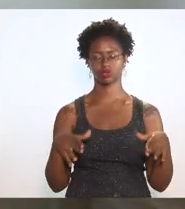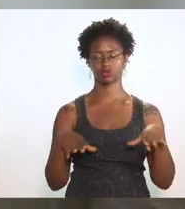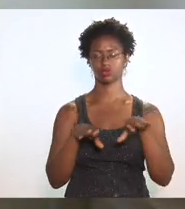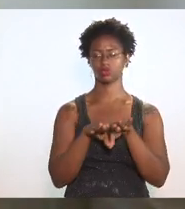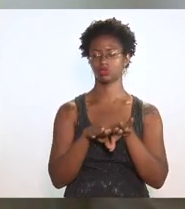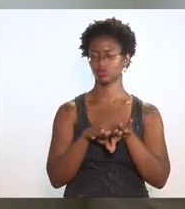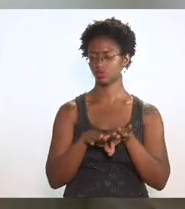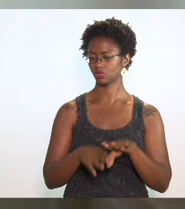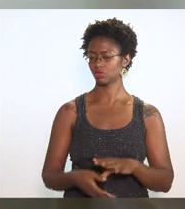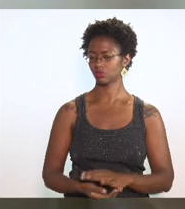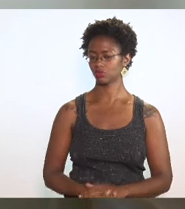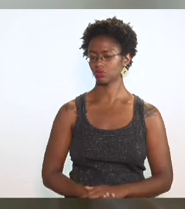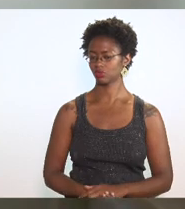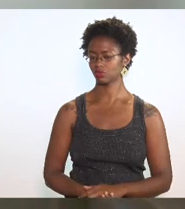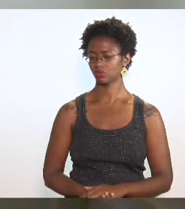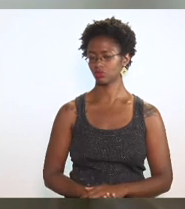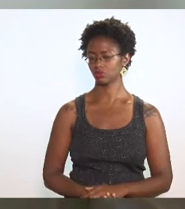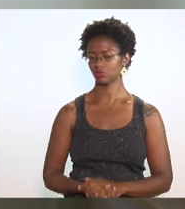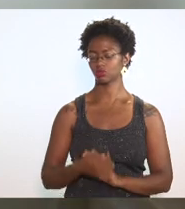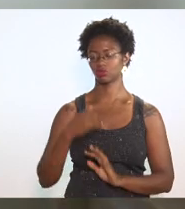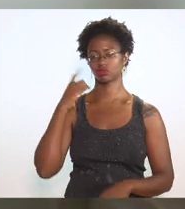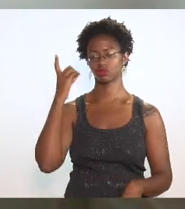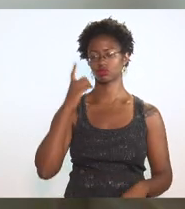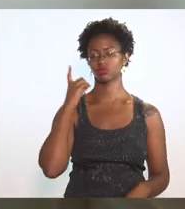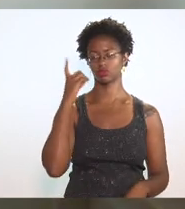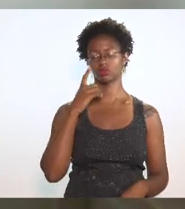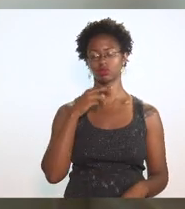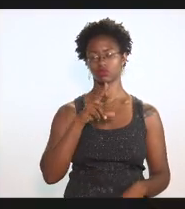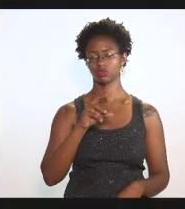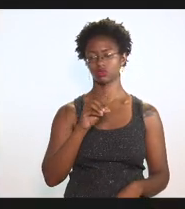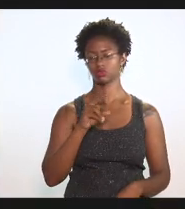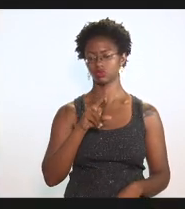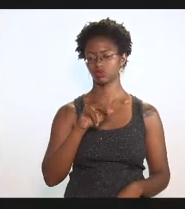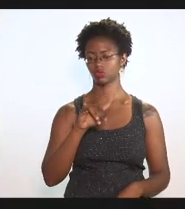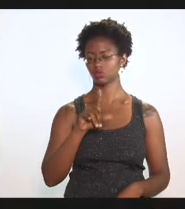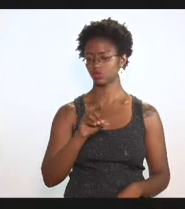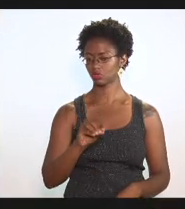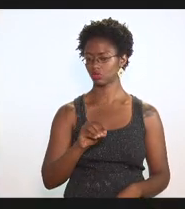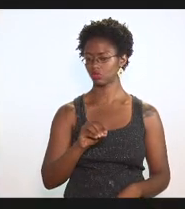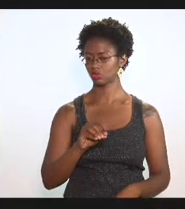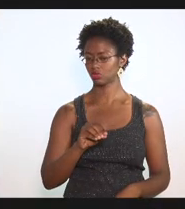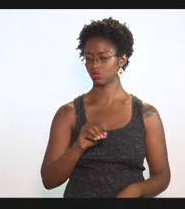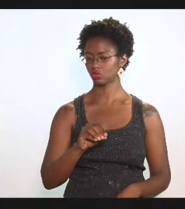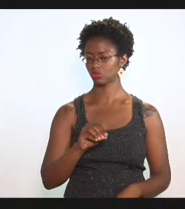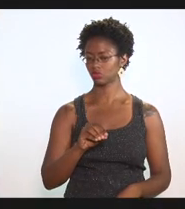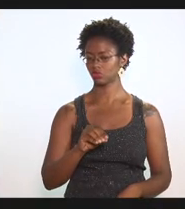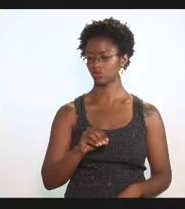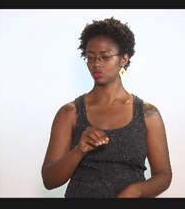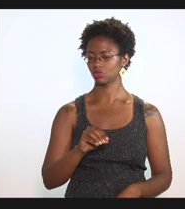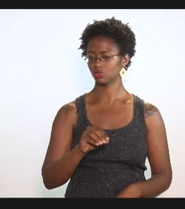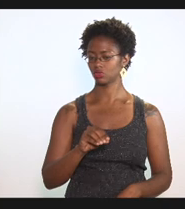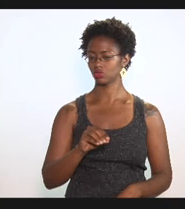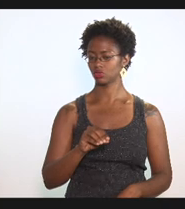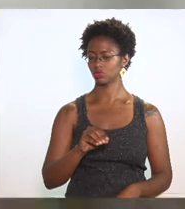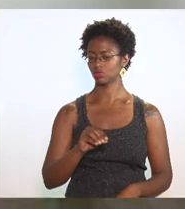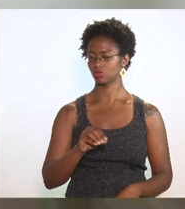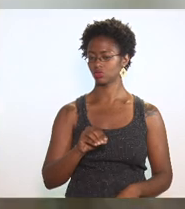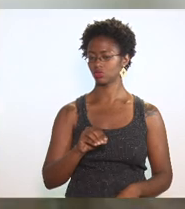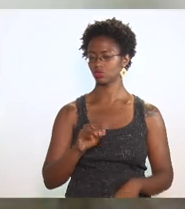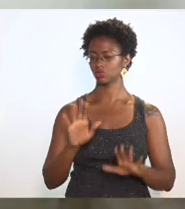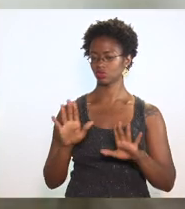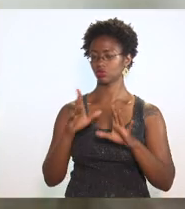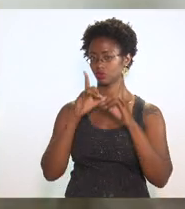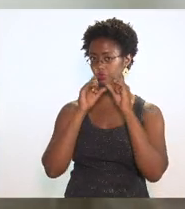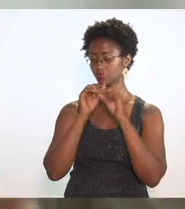legislativo aprovou deputado Rodrigo Amorim e doutora Priscila Sacalem fecha o som fecha o som